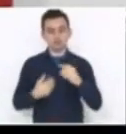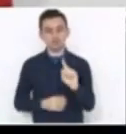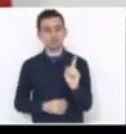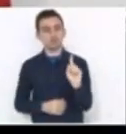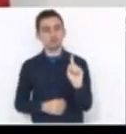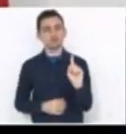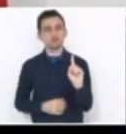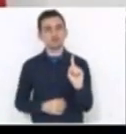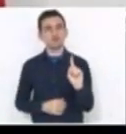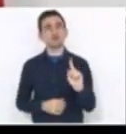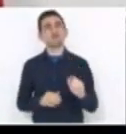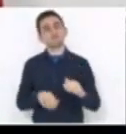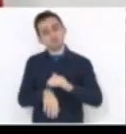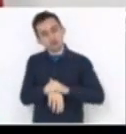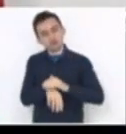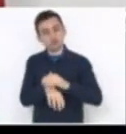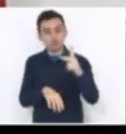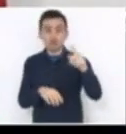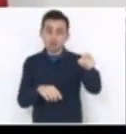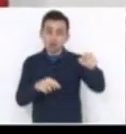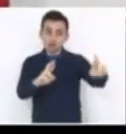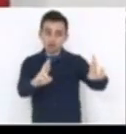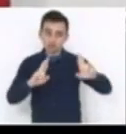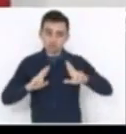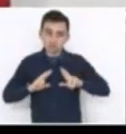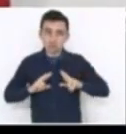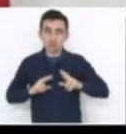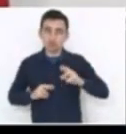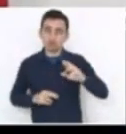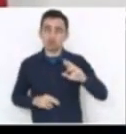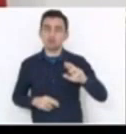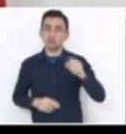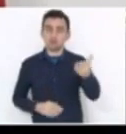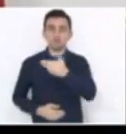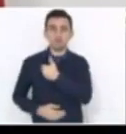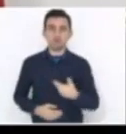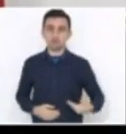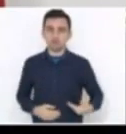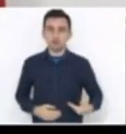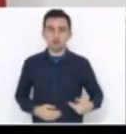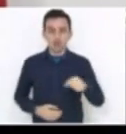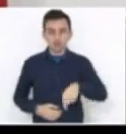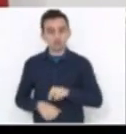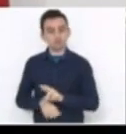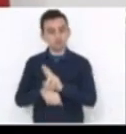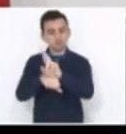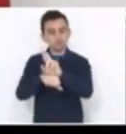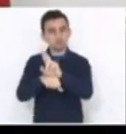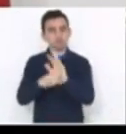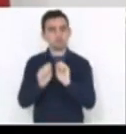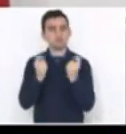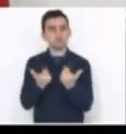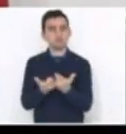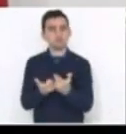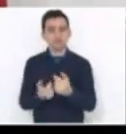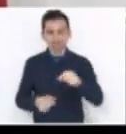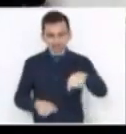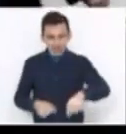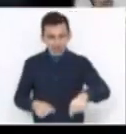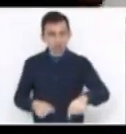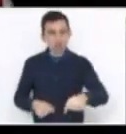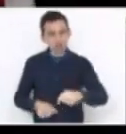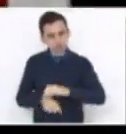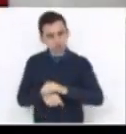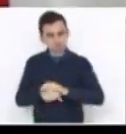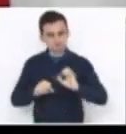cabe a ele respeitar a representação desse parlamento. Para o parlamento ter força, ser